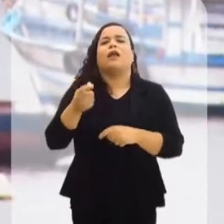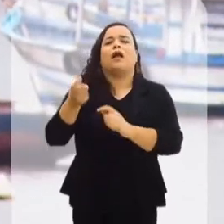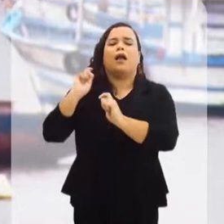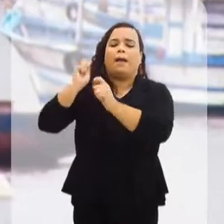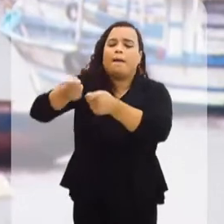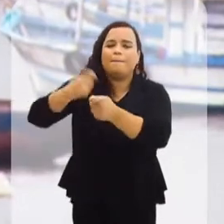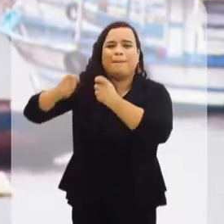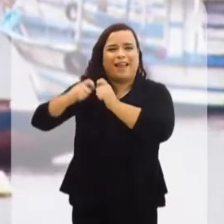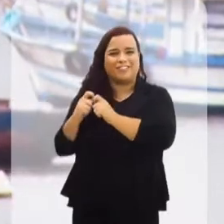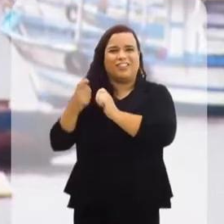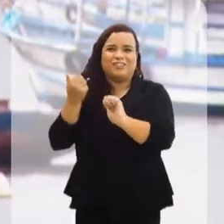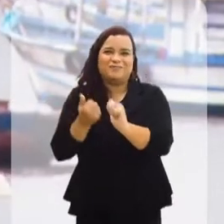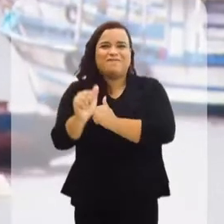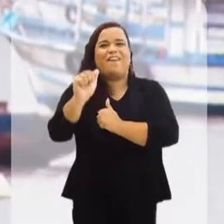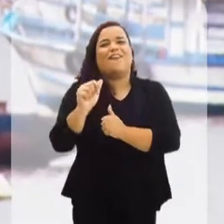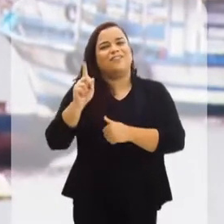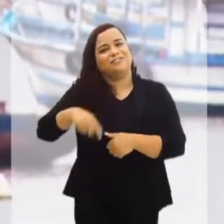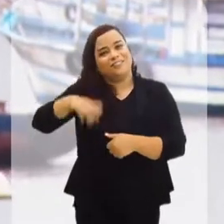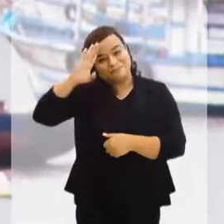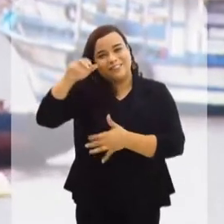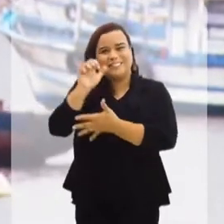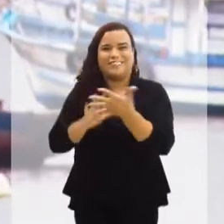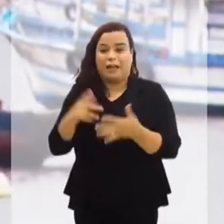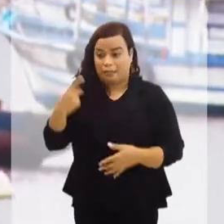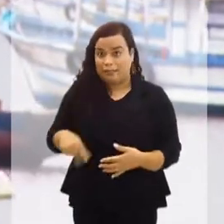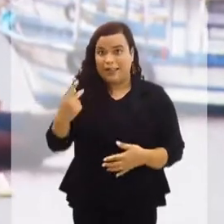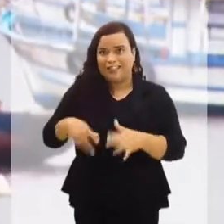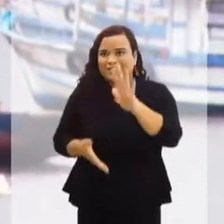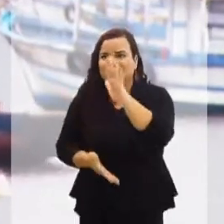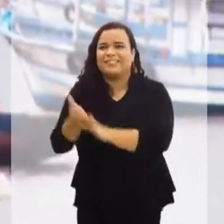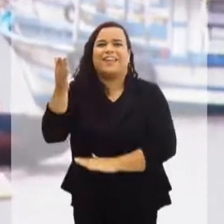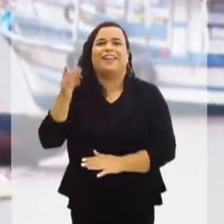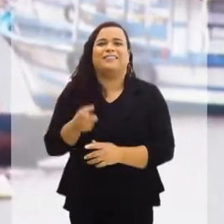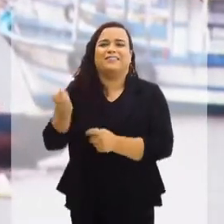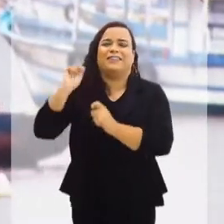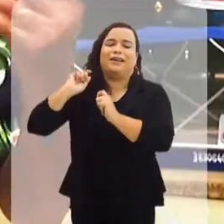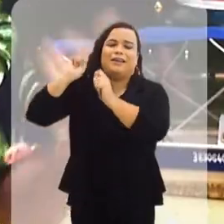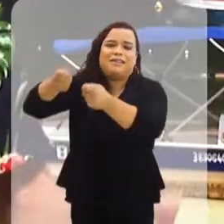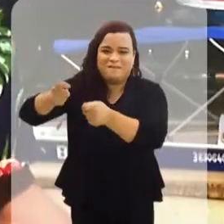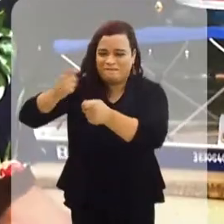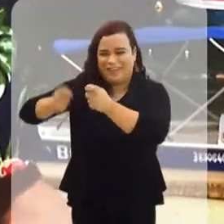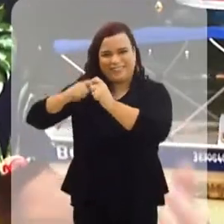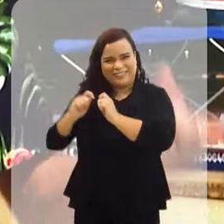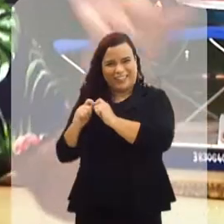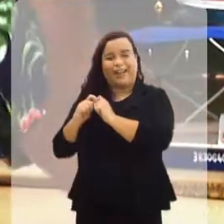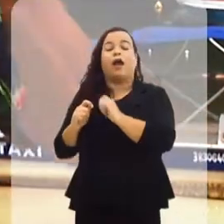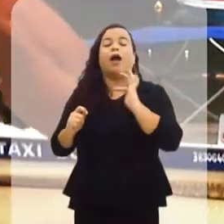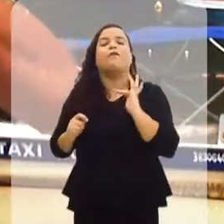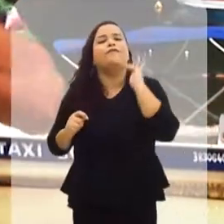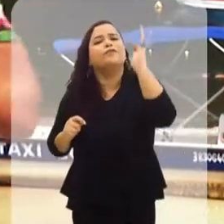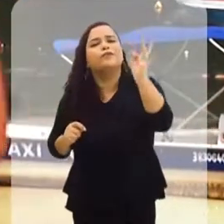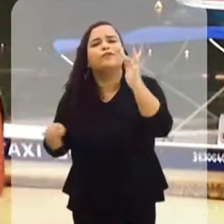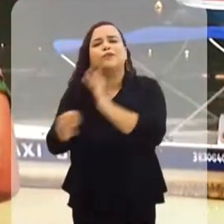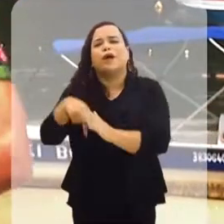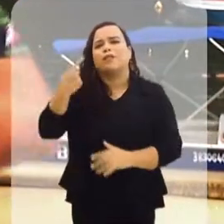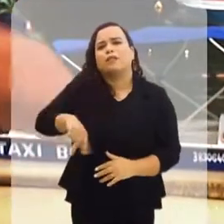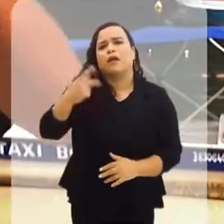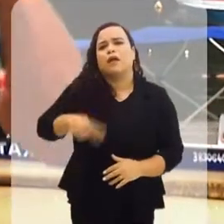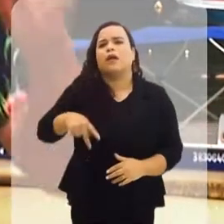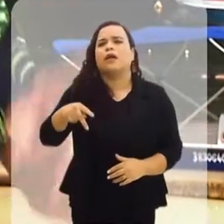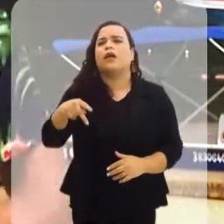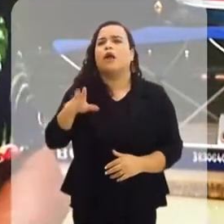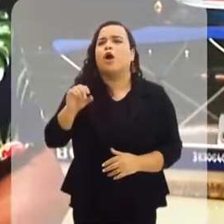principais atividades. É daqui que os barcos saem para as pescarias. O futuro do pescador da Baía de